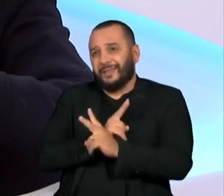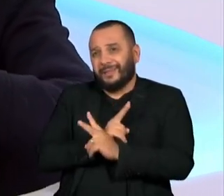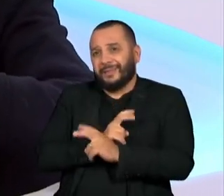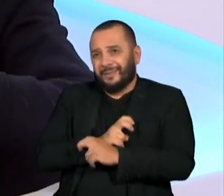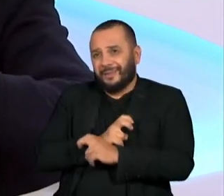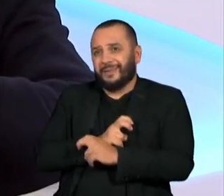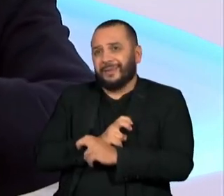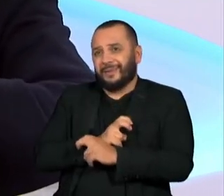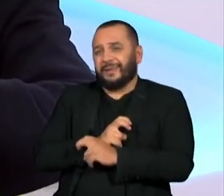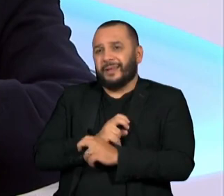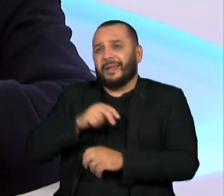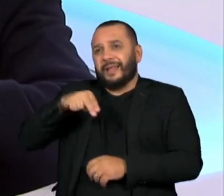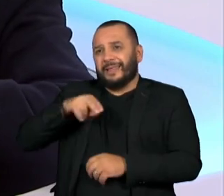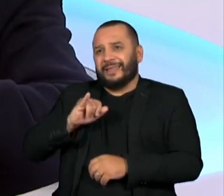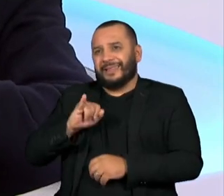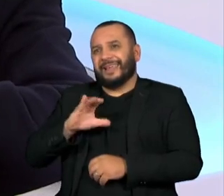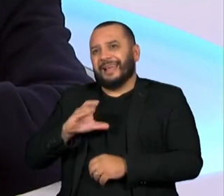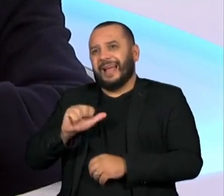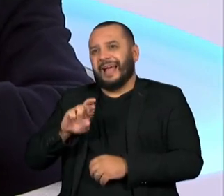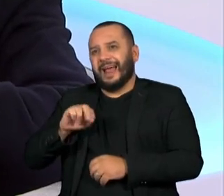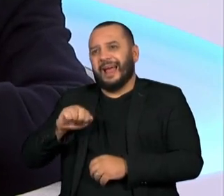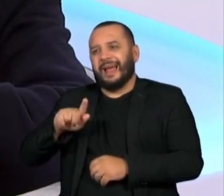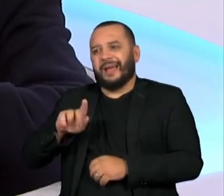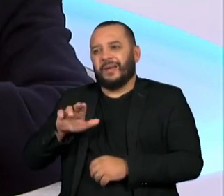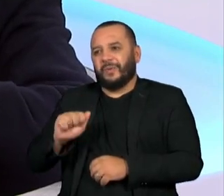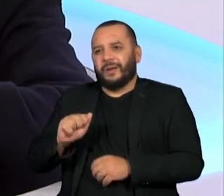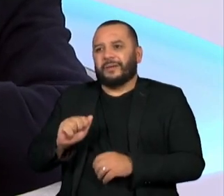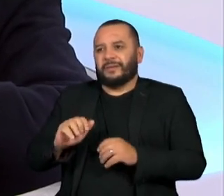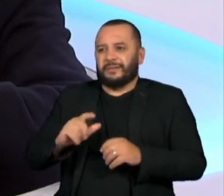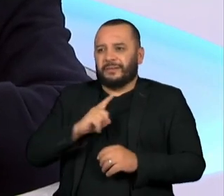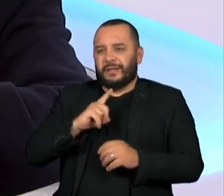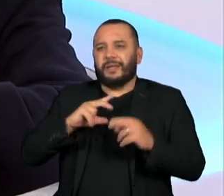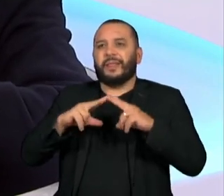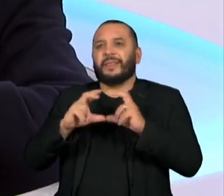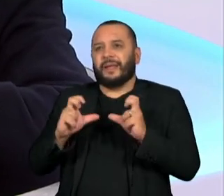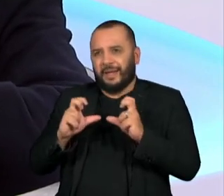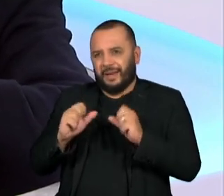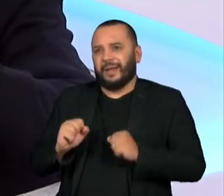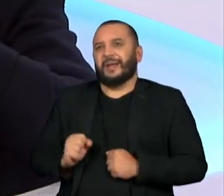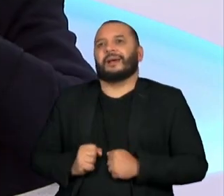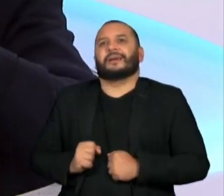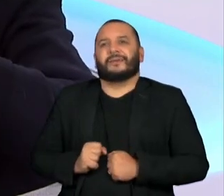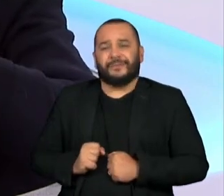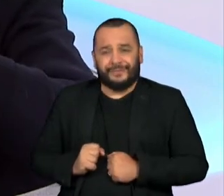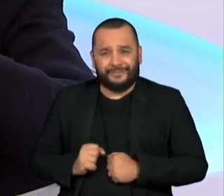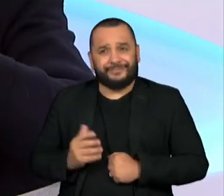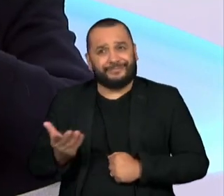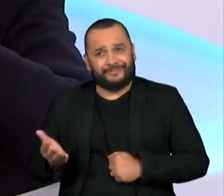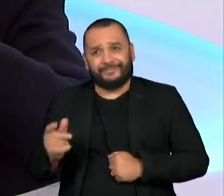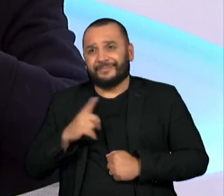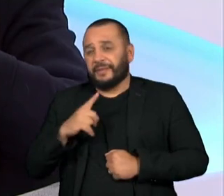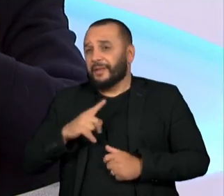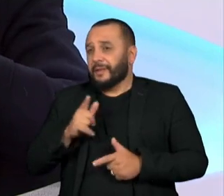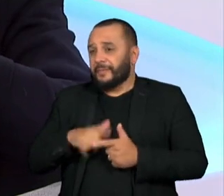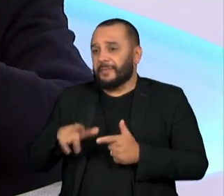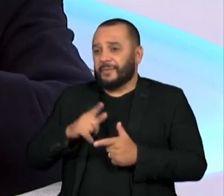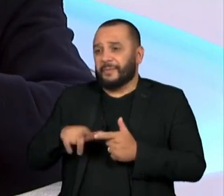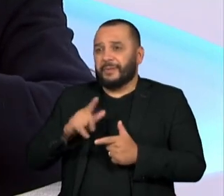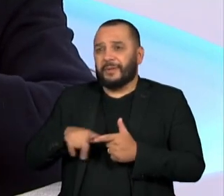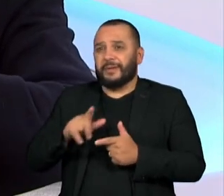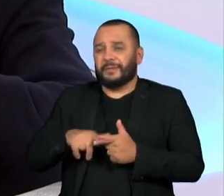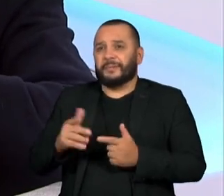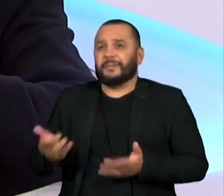pouco dessa visão. E se ele insistir naquele caminho de ajuda a esses